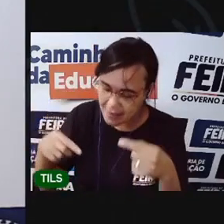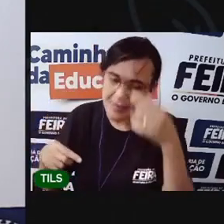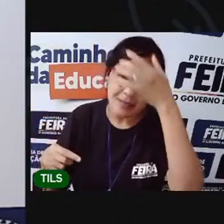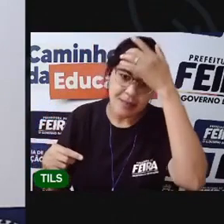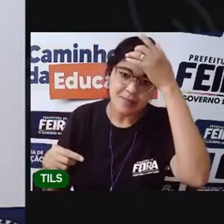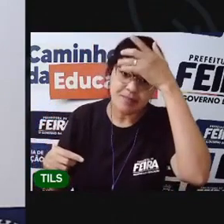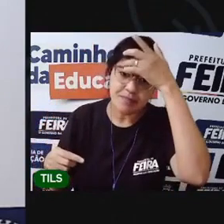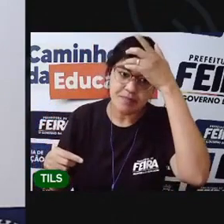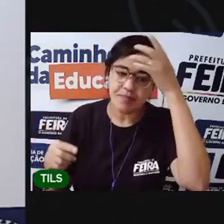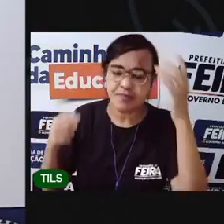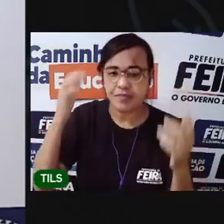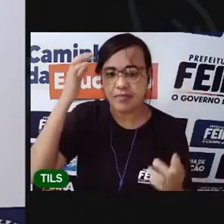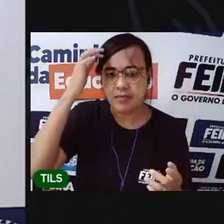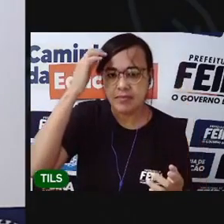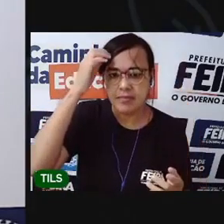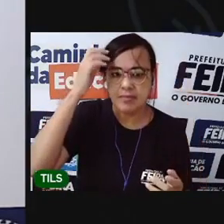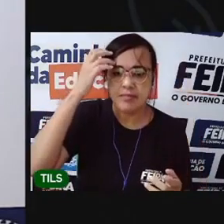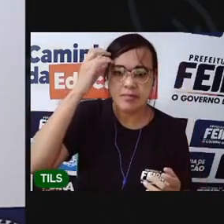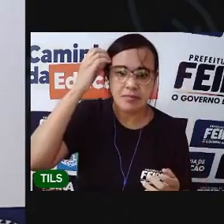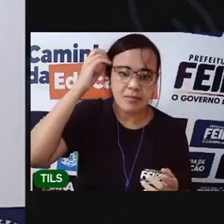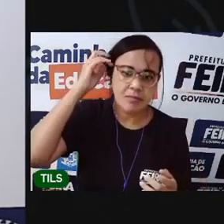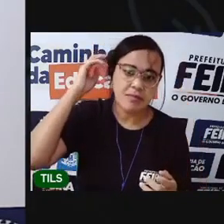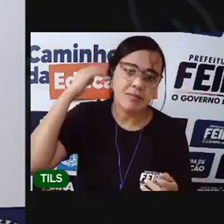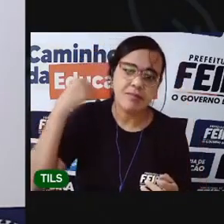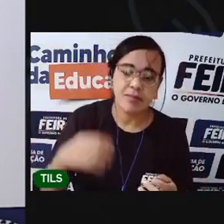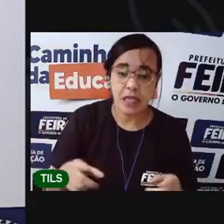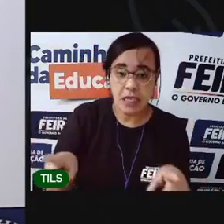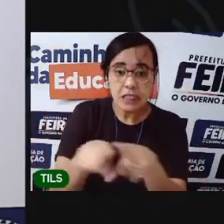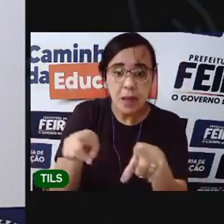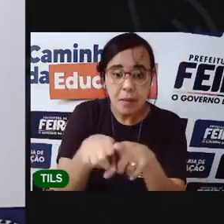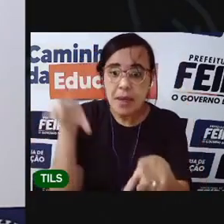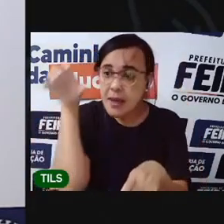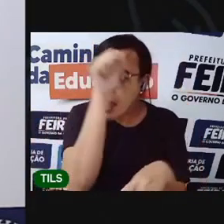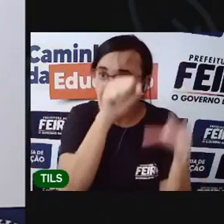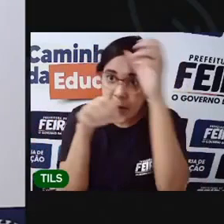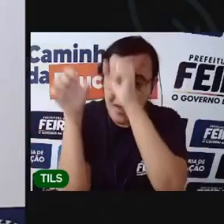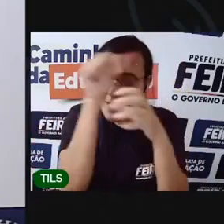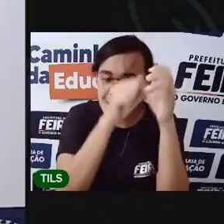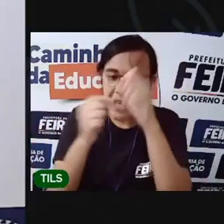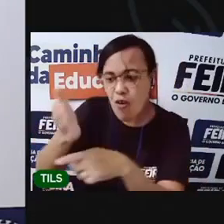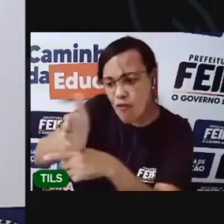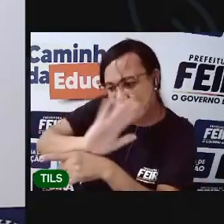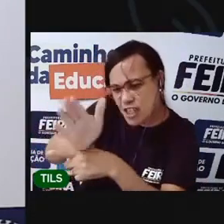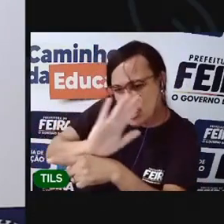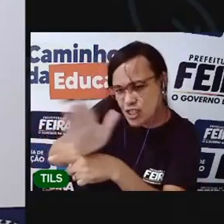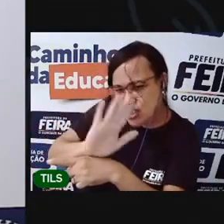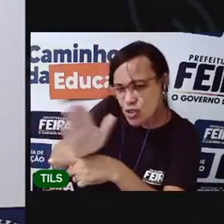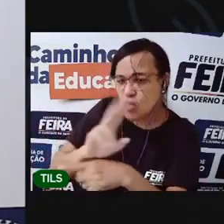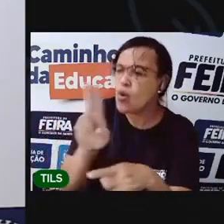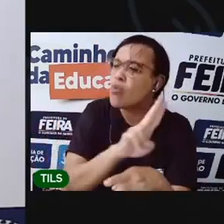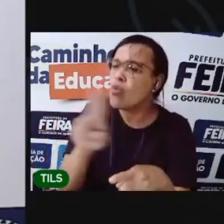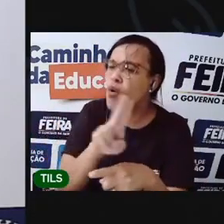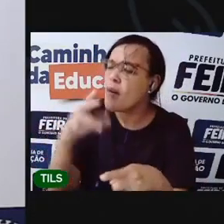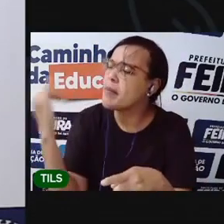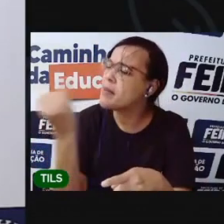E a gente também aprendeu no vídeo a importância que o sobrenome tem